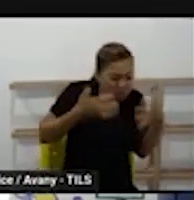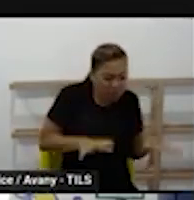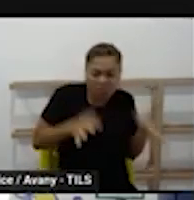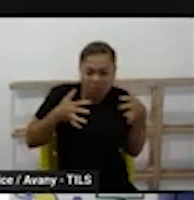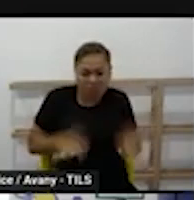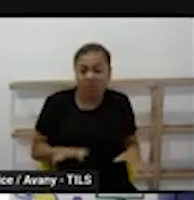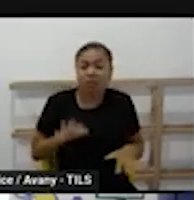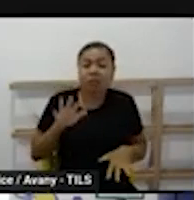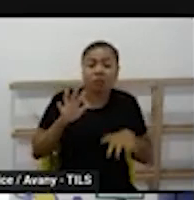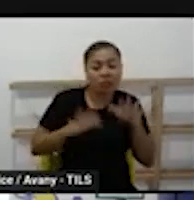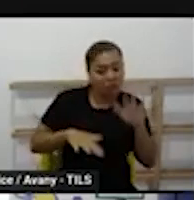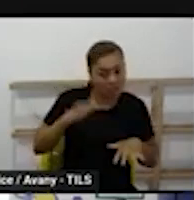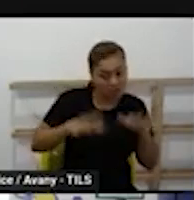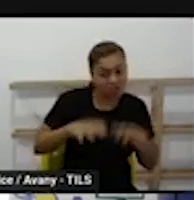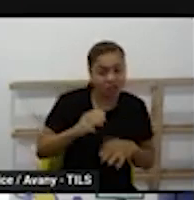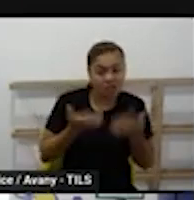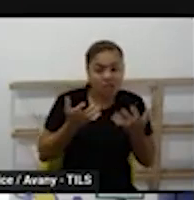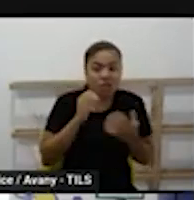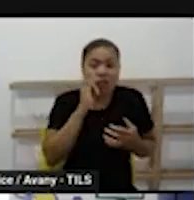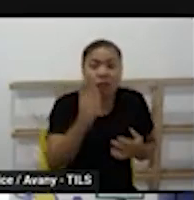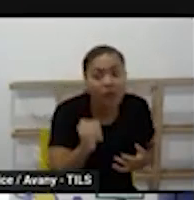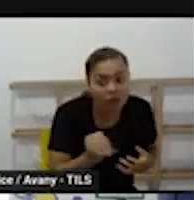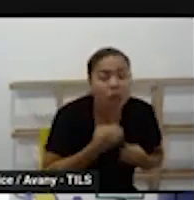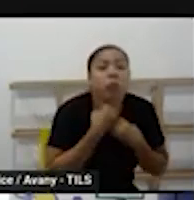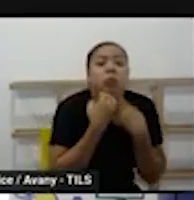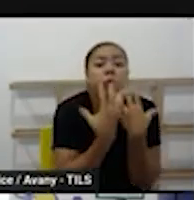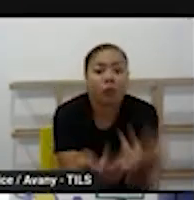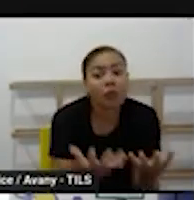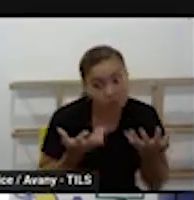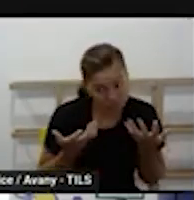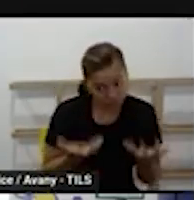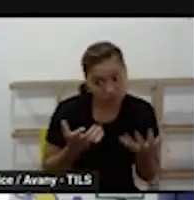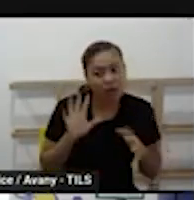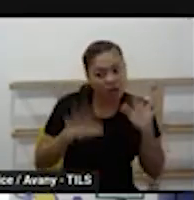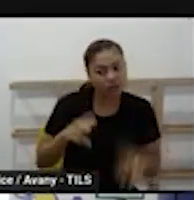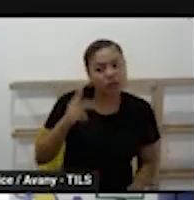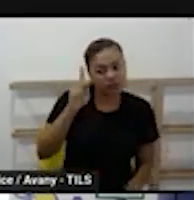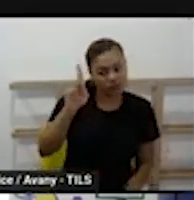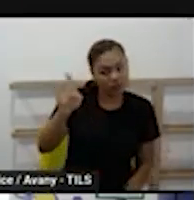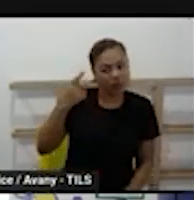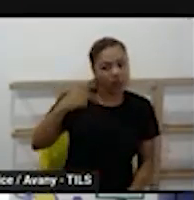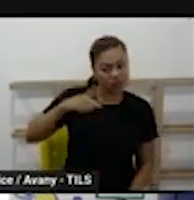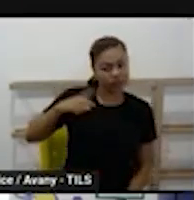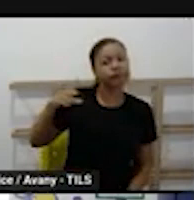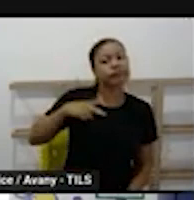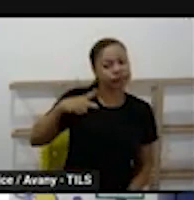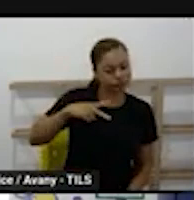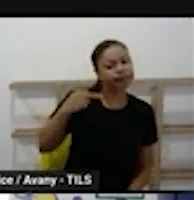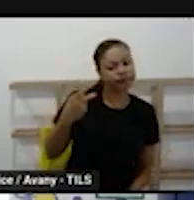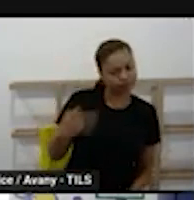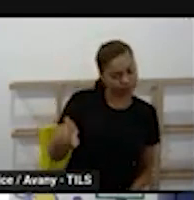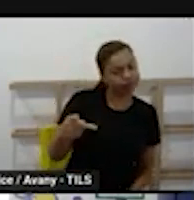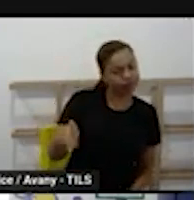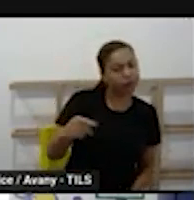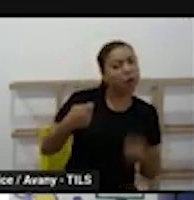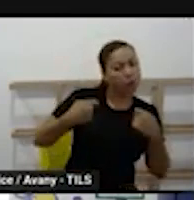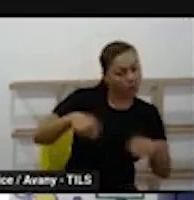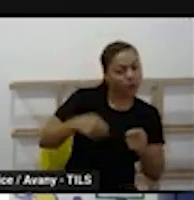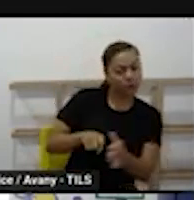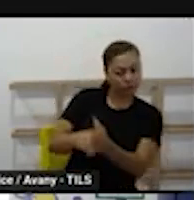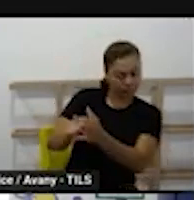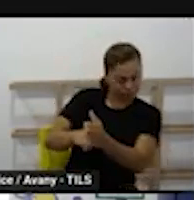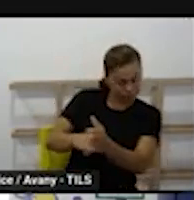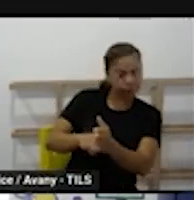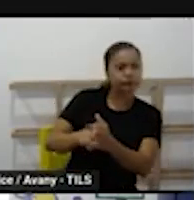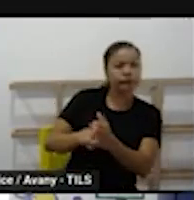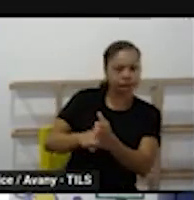está querendo comunicar alguma situação aí tem que ver é muito particular e a gente precisa investigar e acolher essa